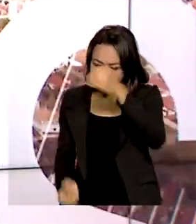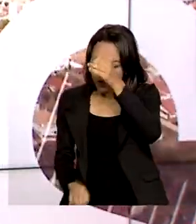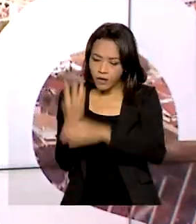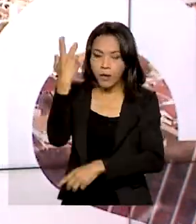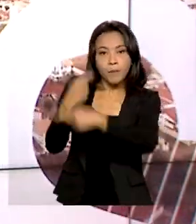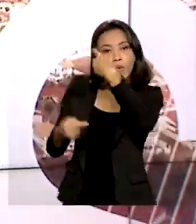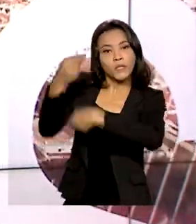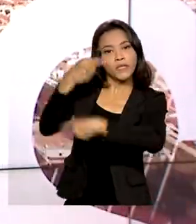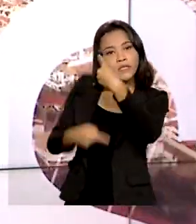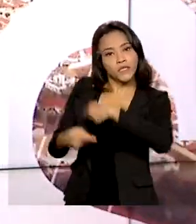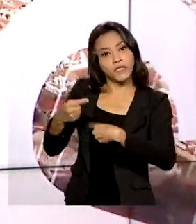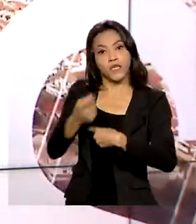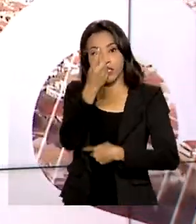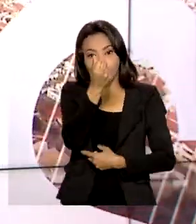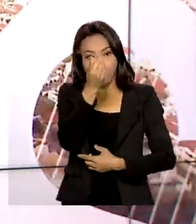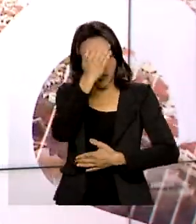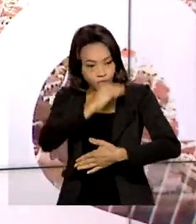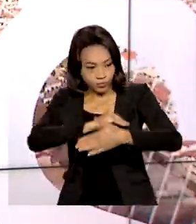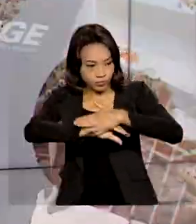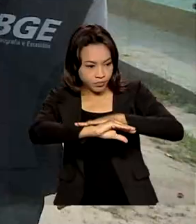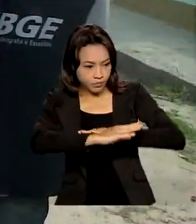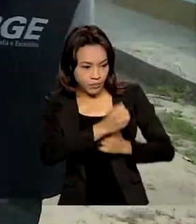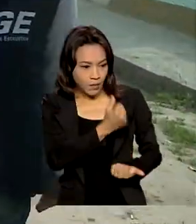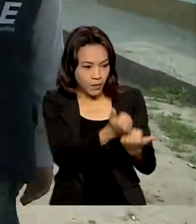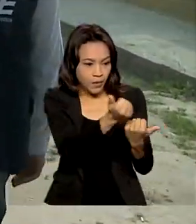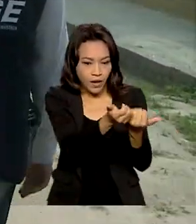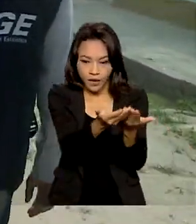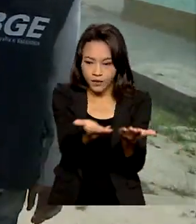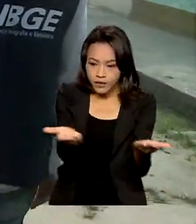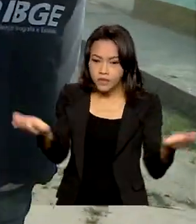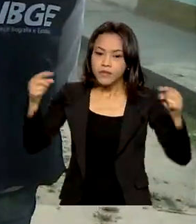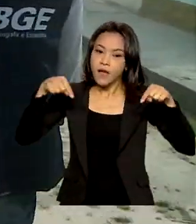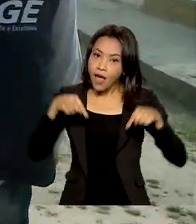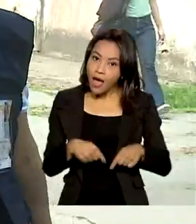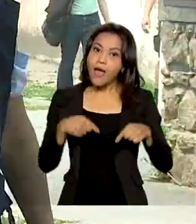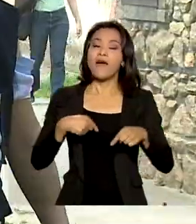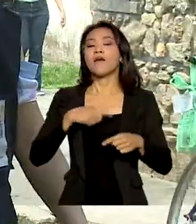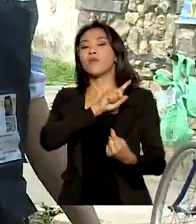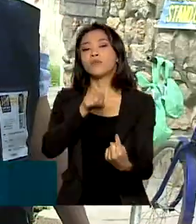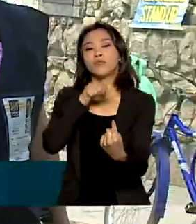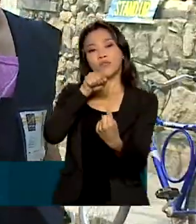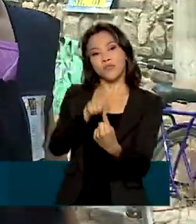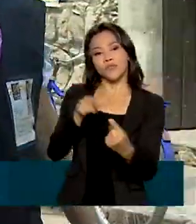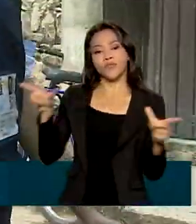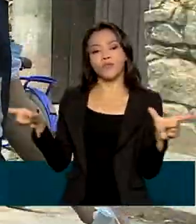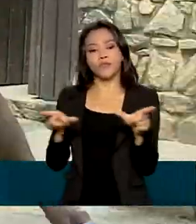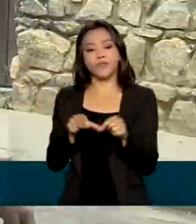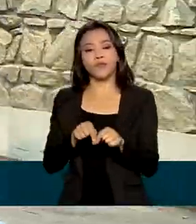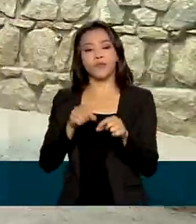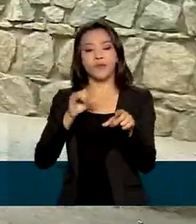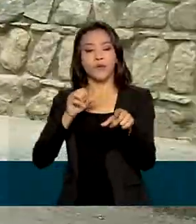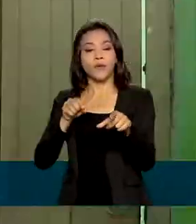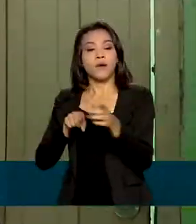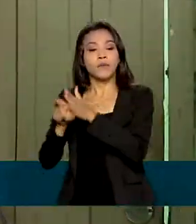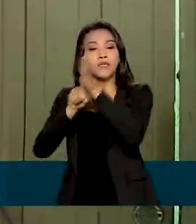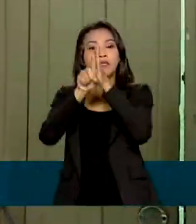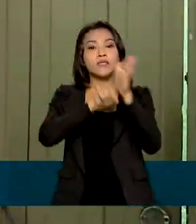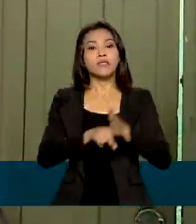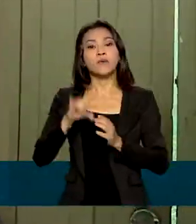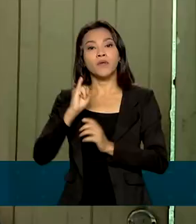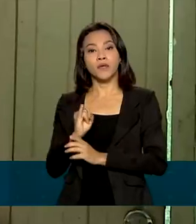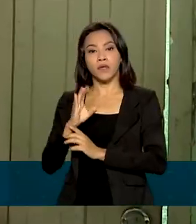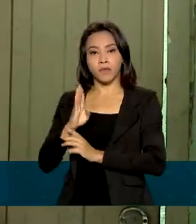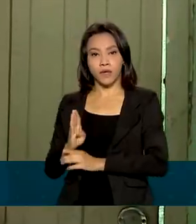direcionar os investimentos no país. Essas são algumas das funções do Censo Demográfico que será realizado este ano. As